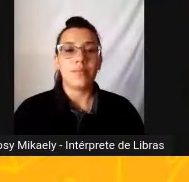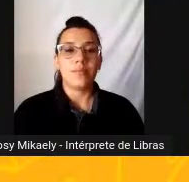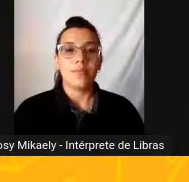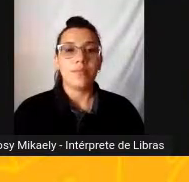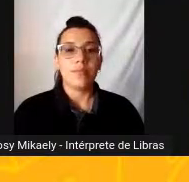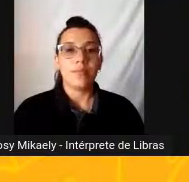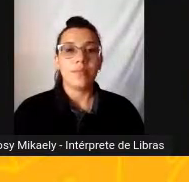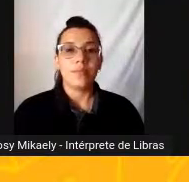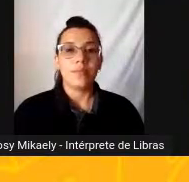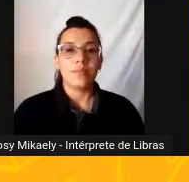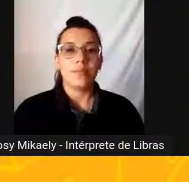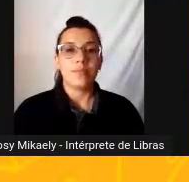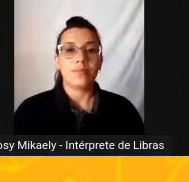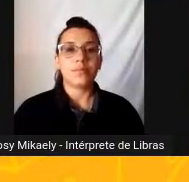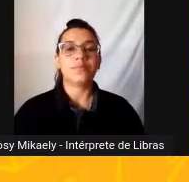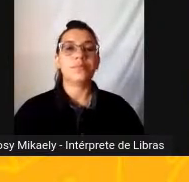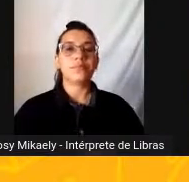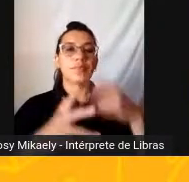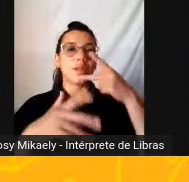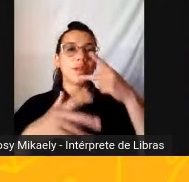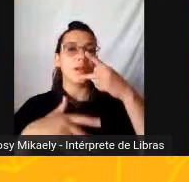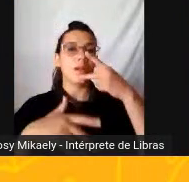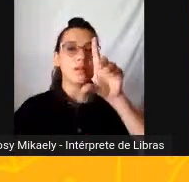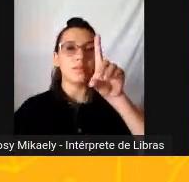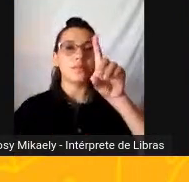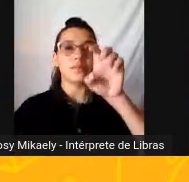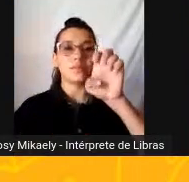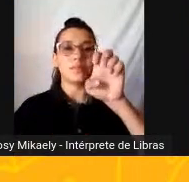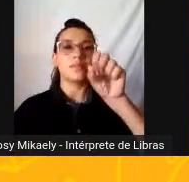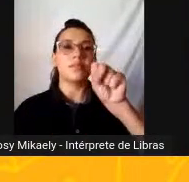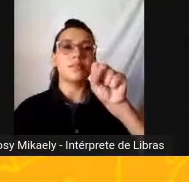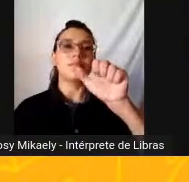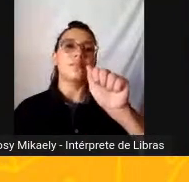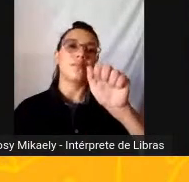O texto é desabafo Questão 127